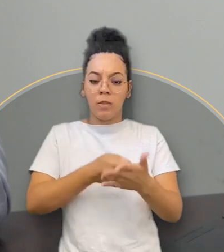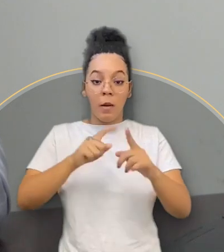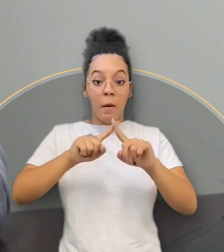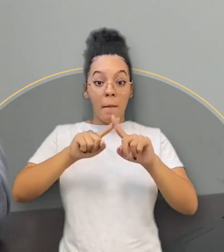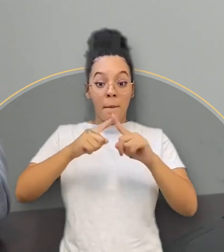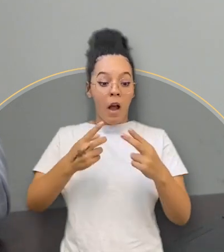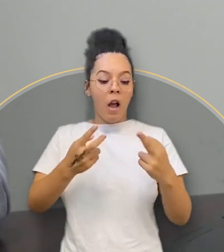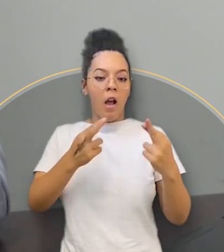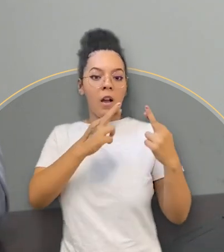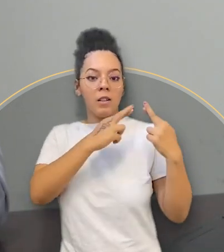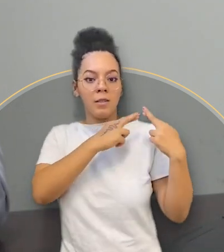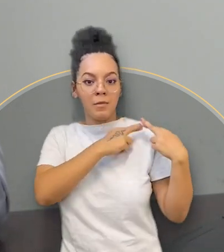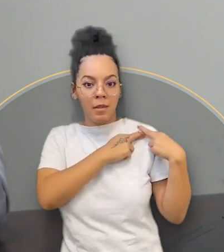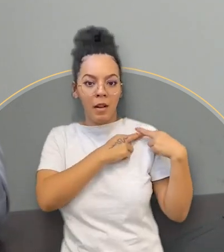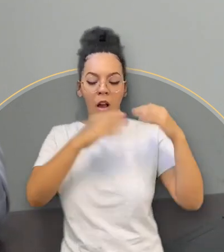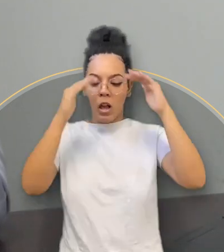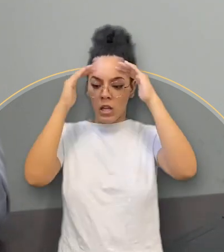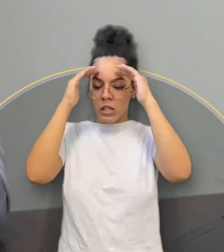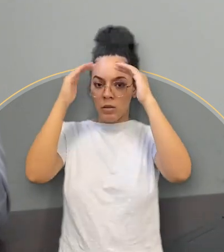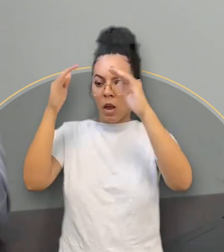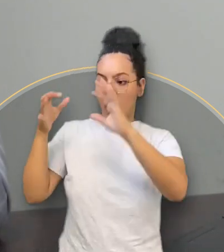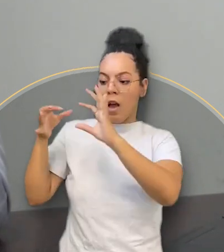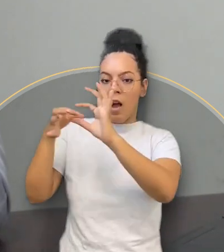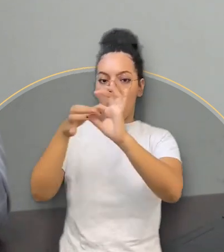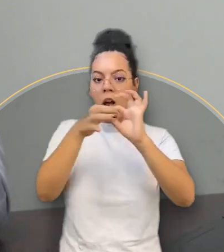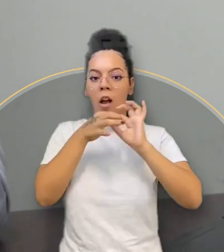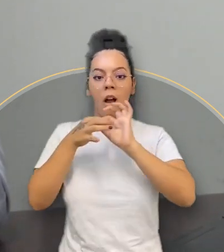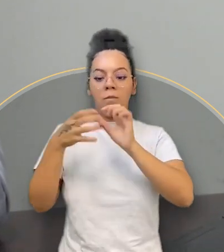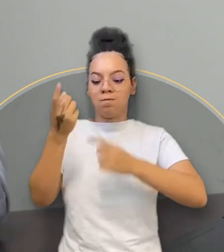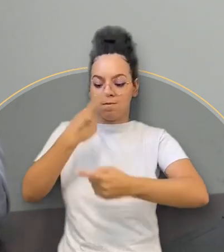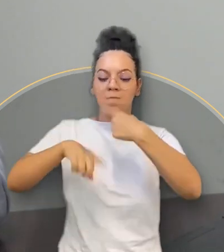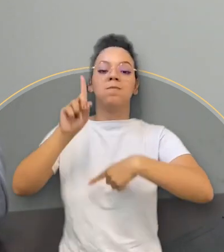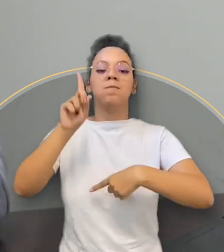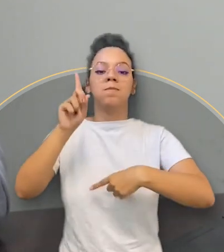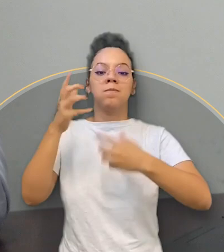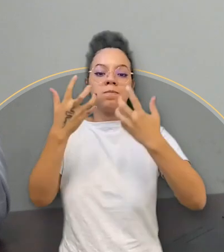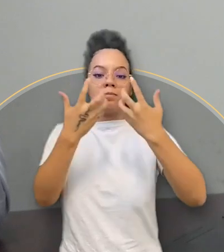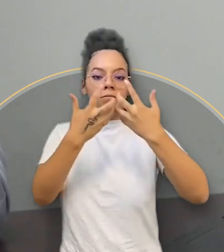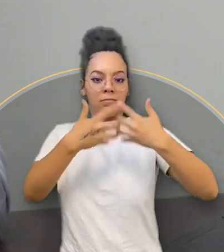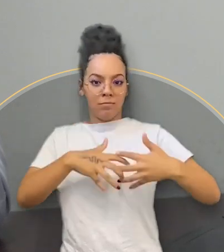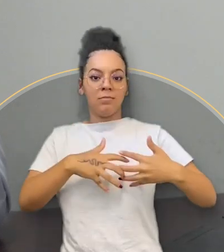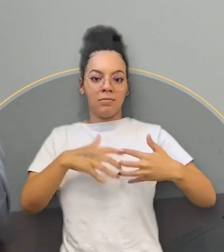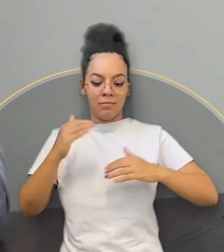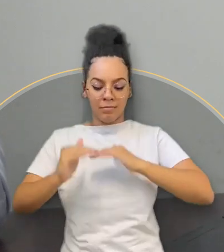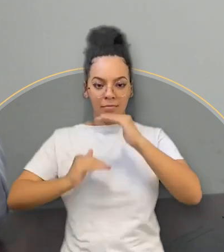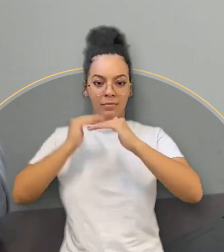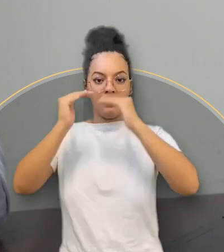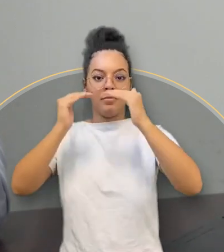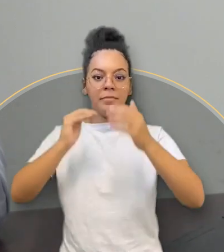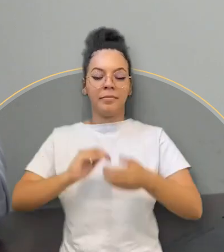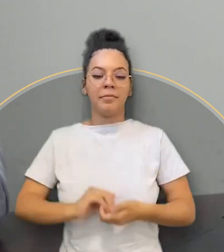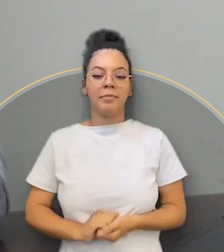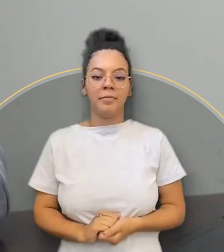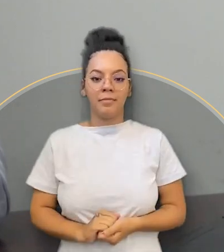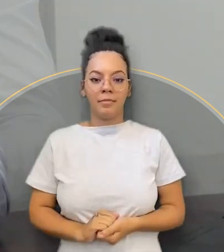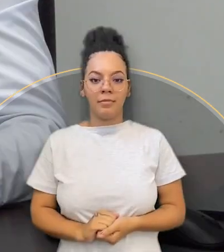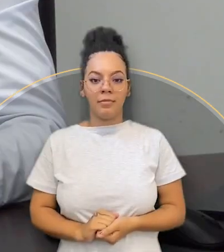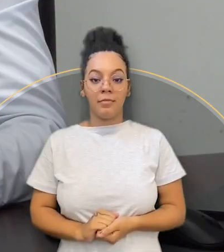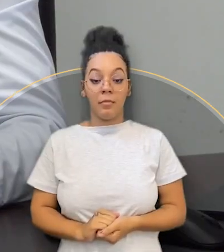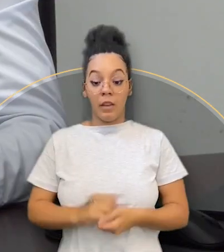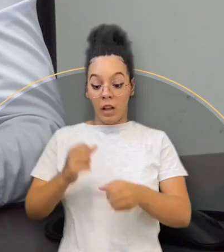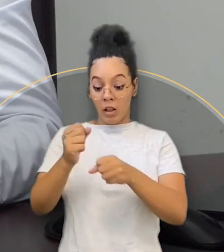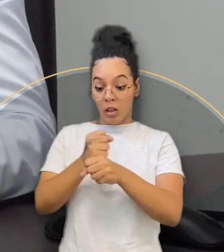mas com humildade, diálogo, respeito e com a sua ajuda, vencemos todos, projetando o IFRO para um novo tempo.